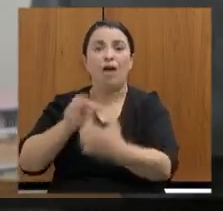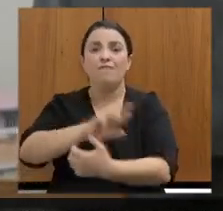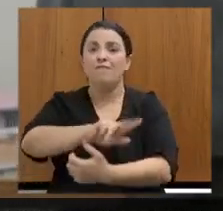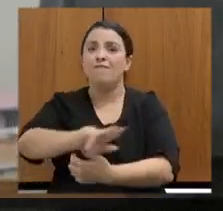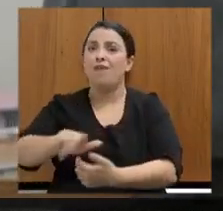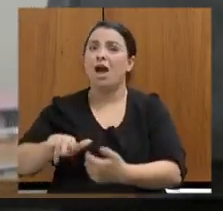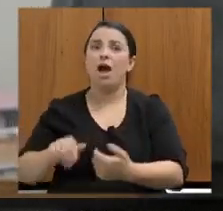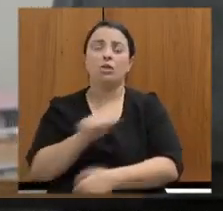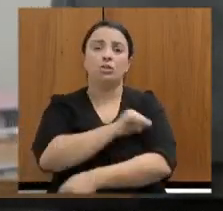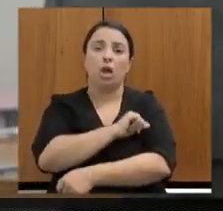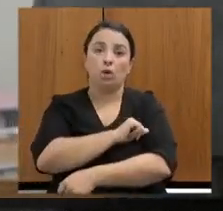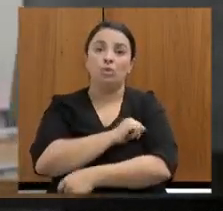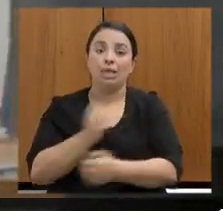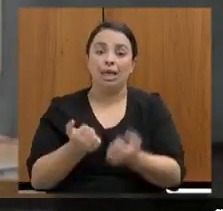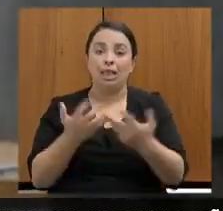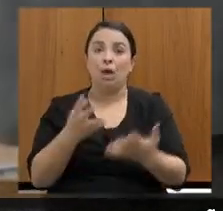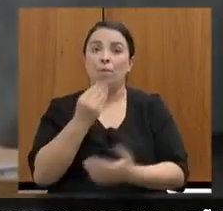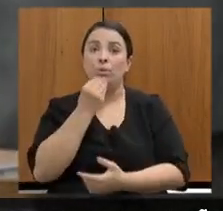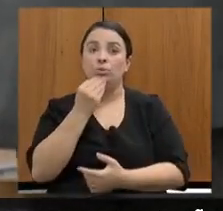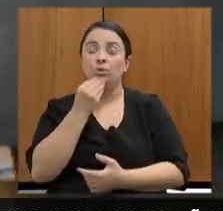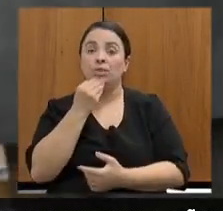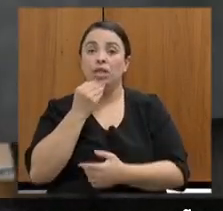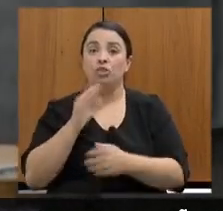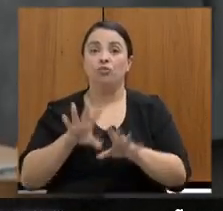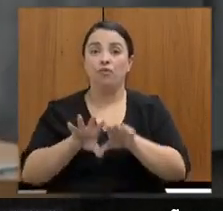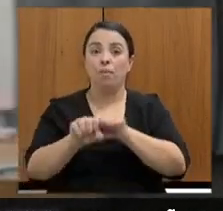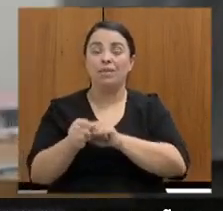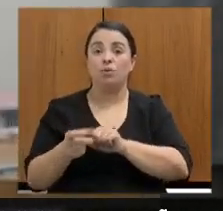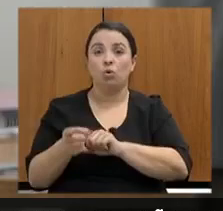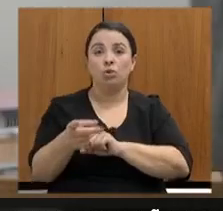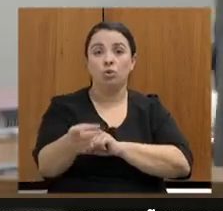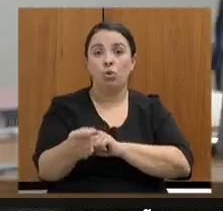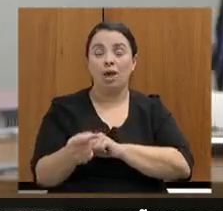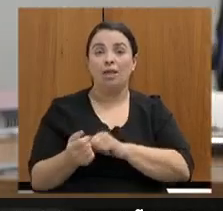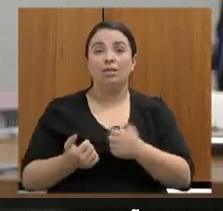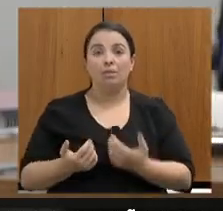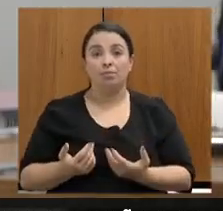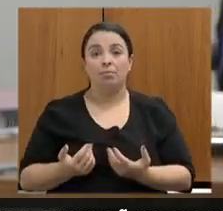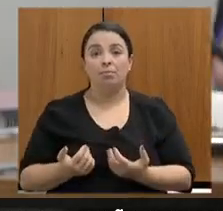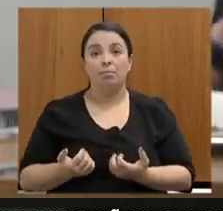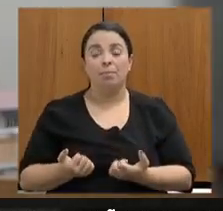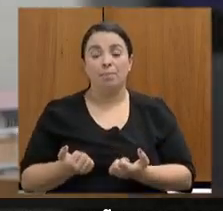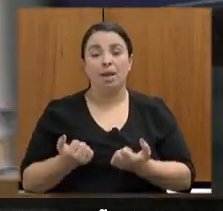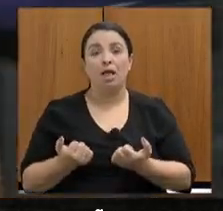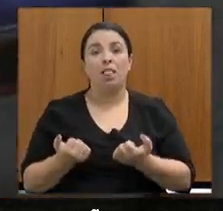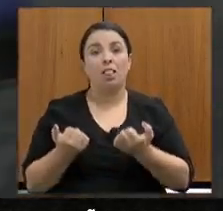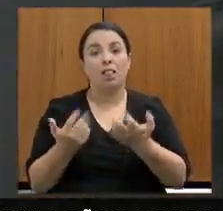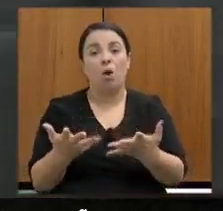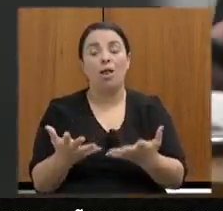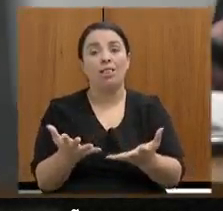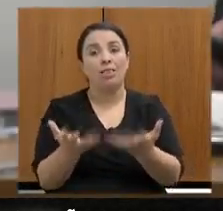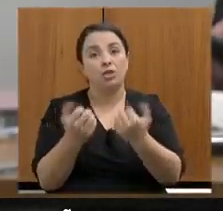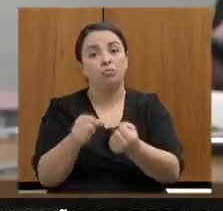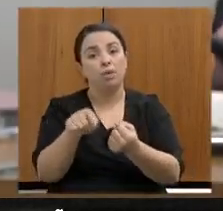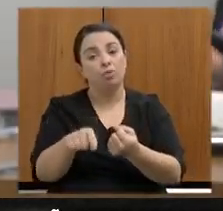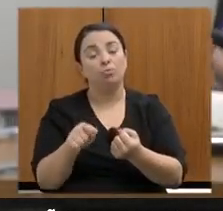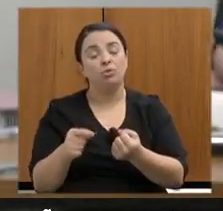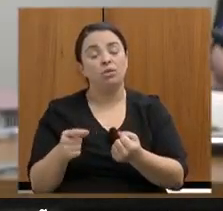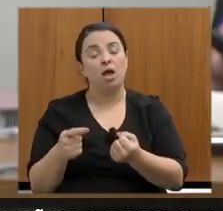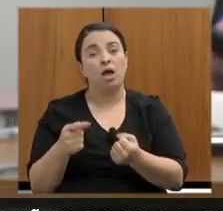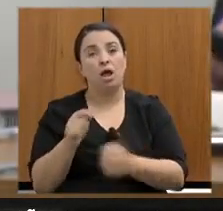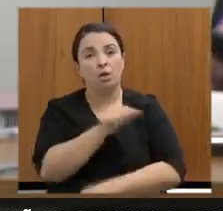para cada vez mais prestar um melhor serviço para os alunos. A gente sabe que na nossa rede pública estadual nós temos